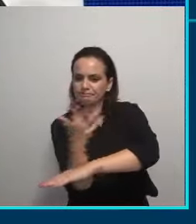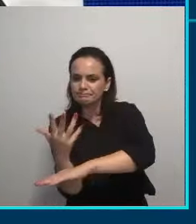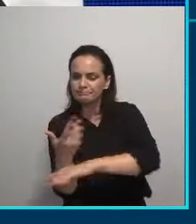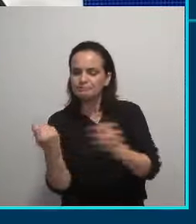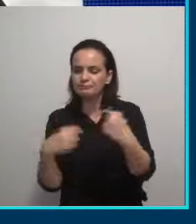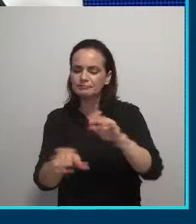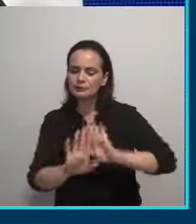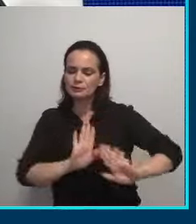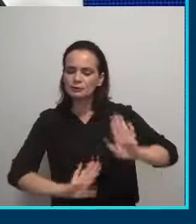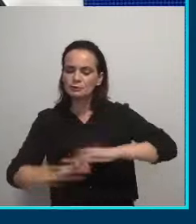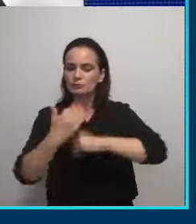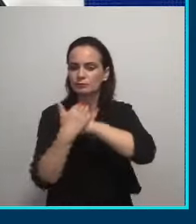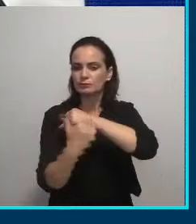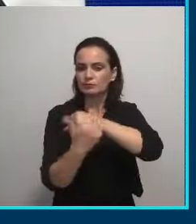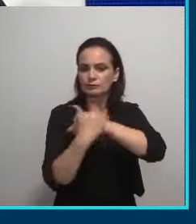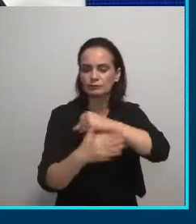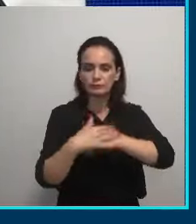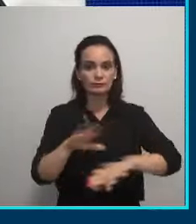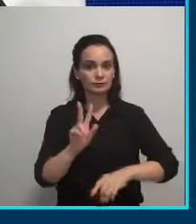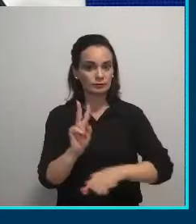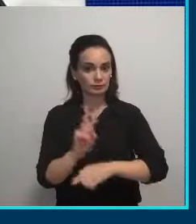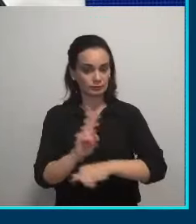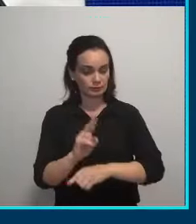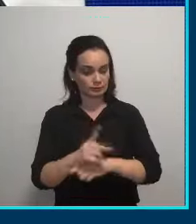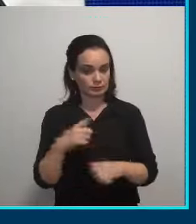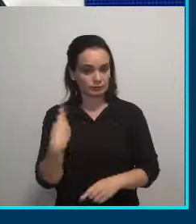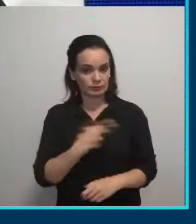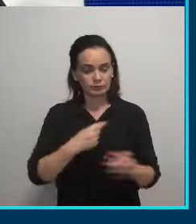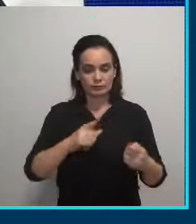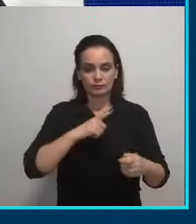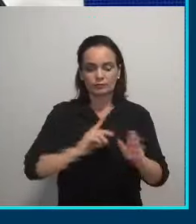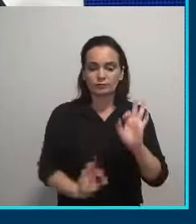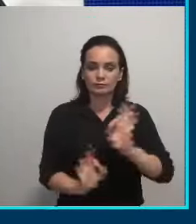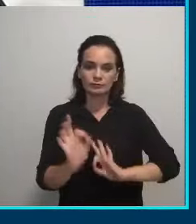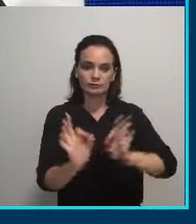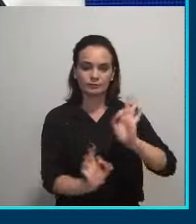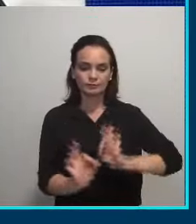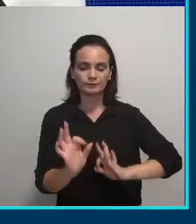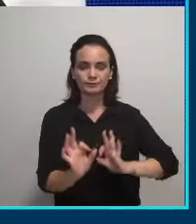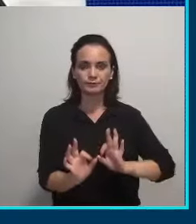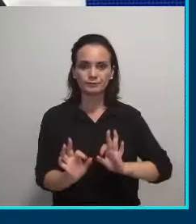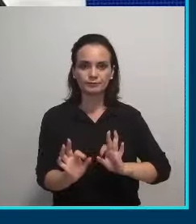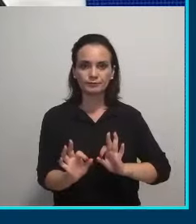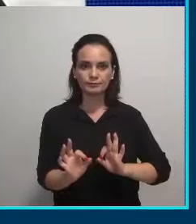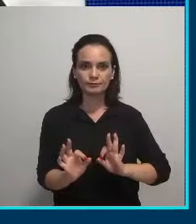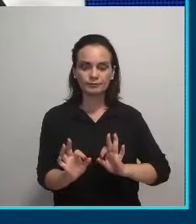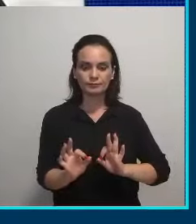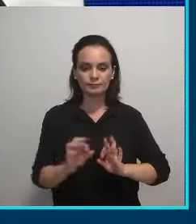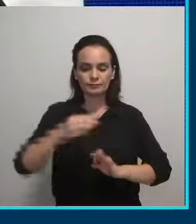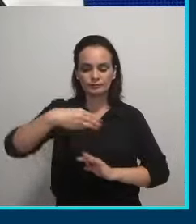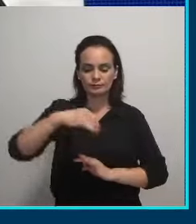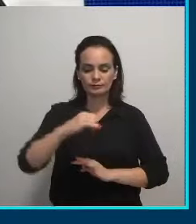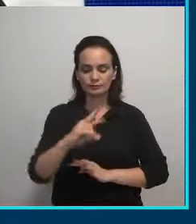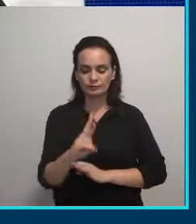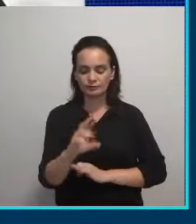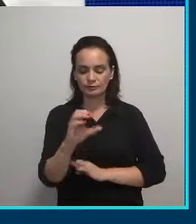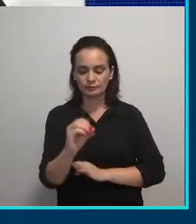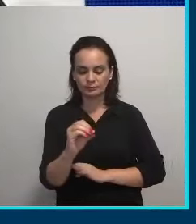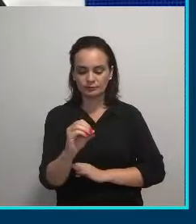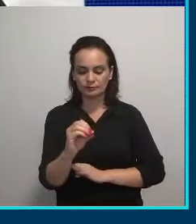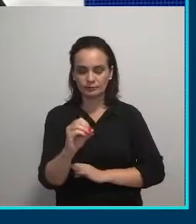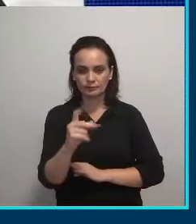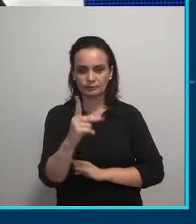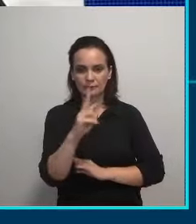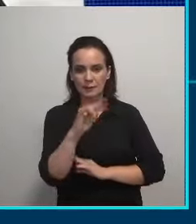carinho e com cuidado. Nós temos já um projeto londrinense, que é microparques para os bairros.